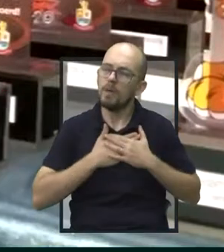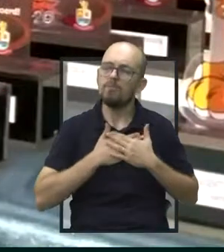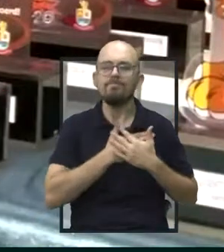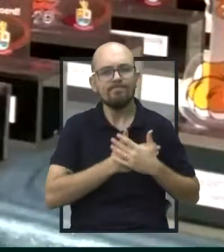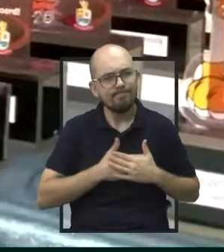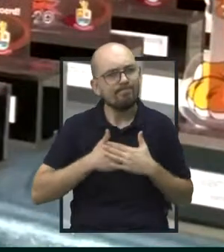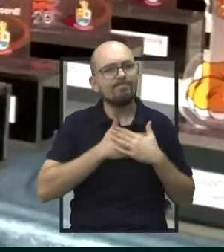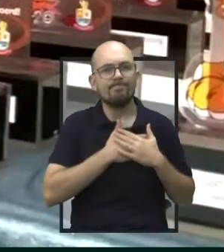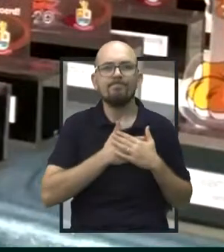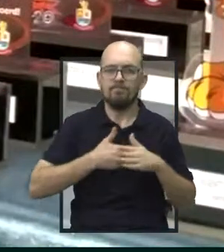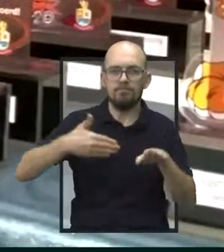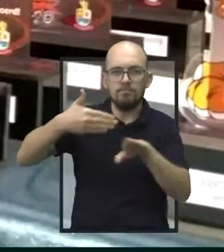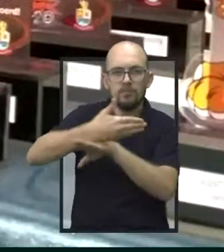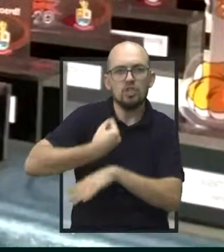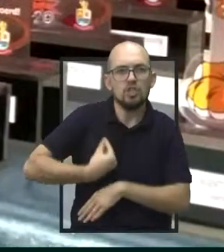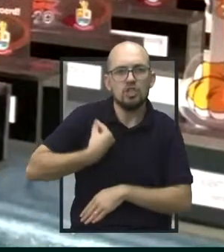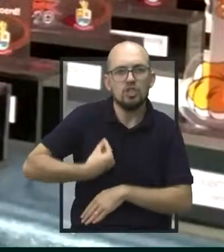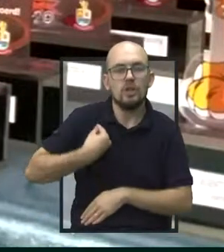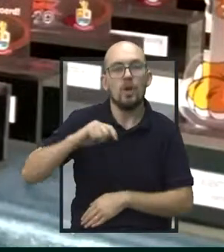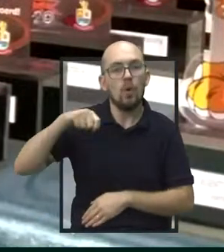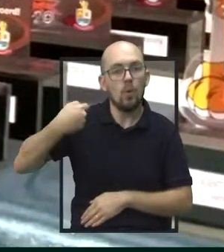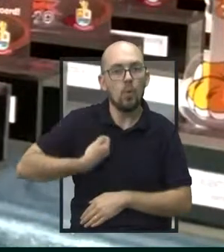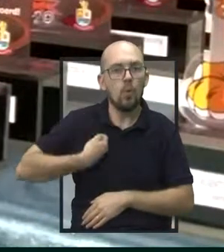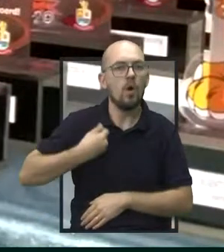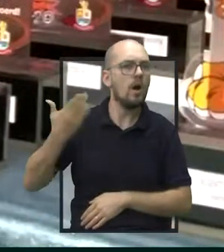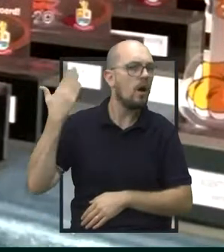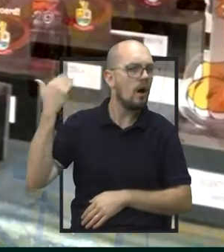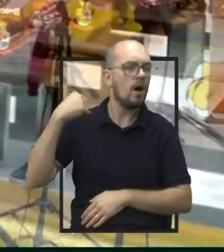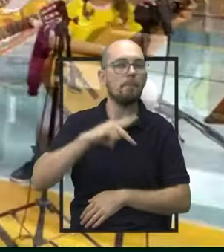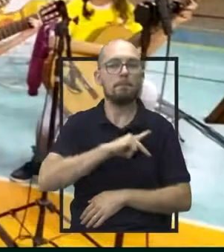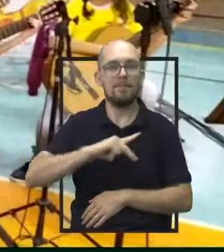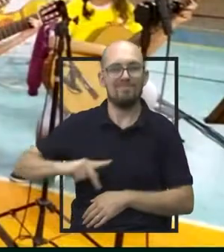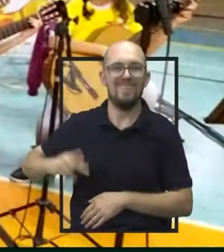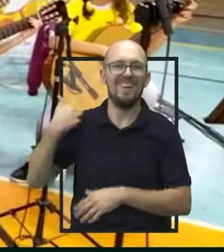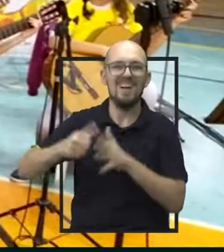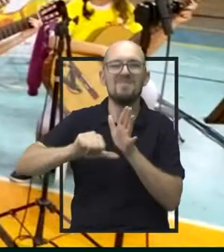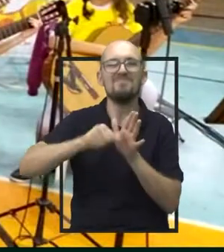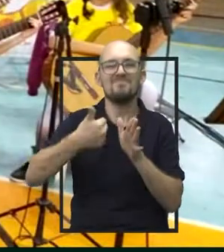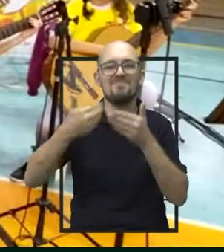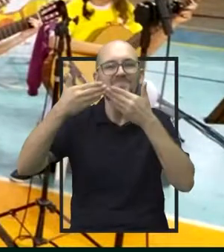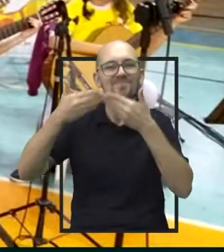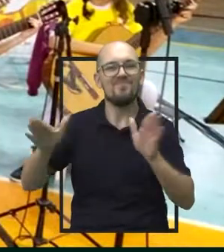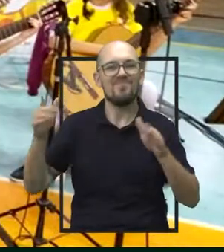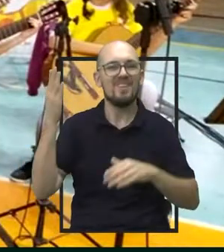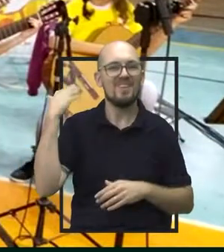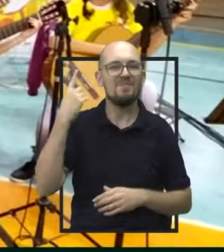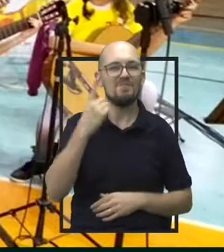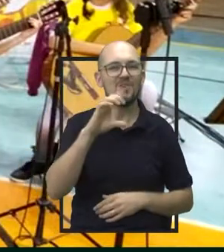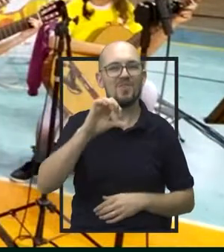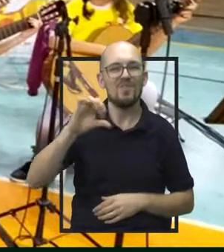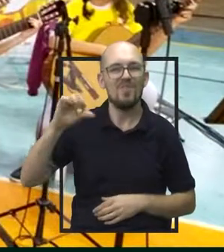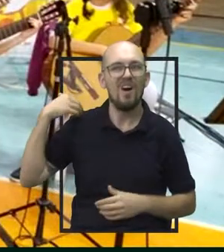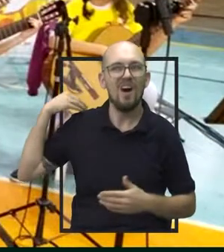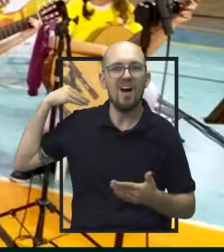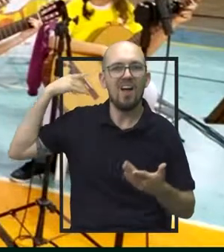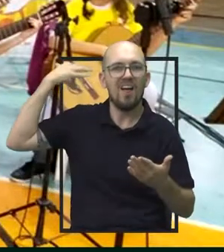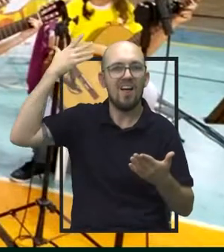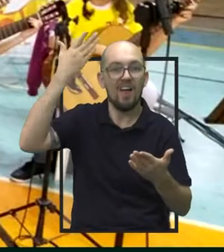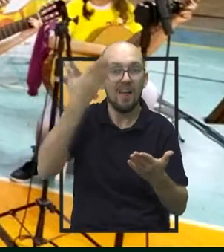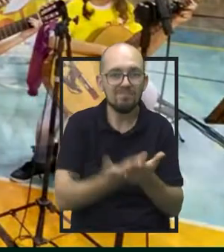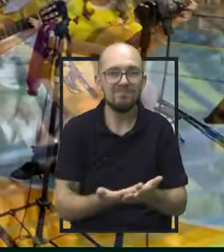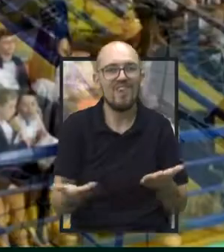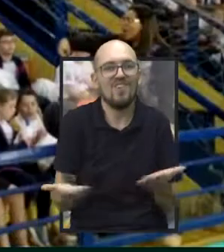gratificante, participei como presidente da Câmara, no primeiro, no lançamento desse programa PROED em nossa cidade, e hoje